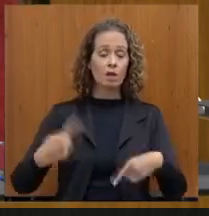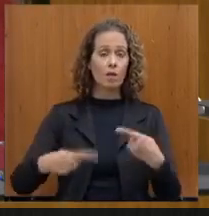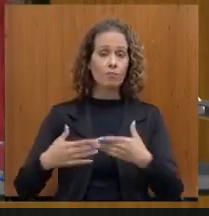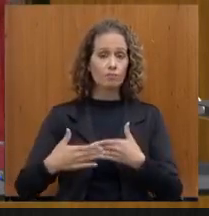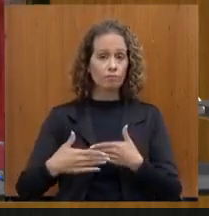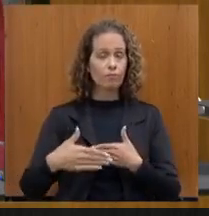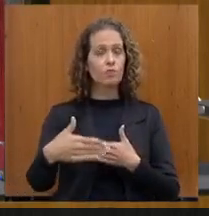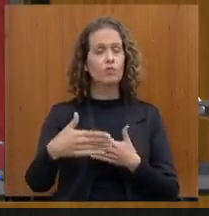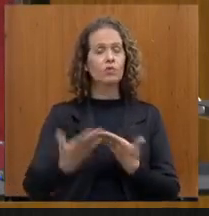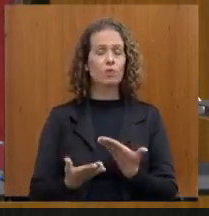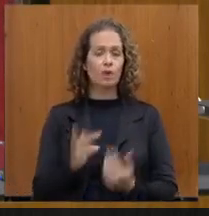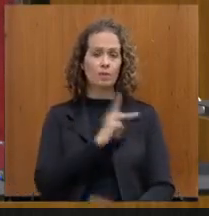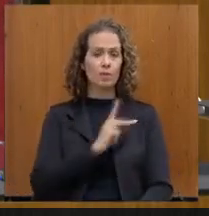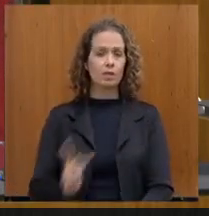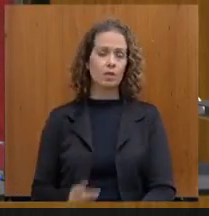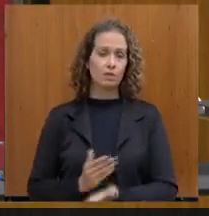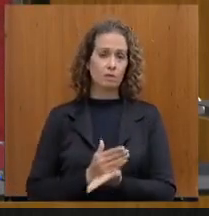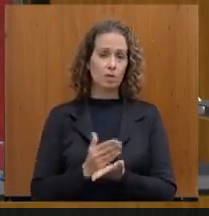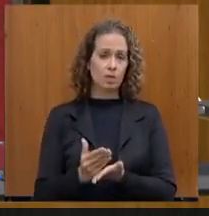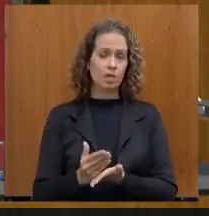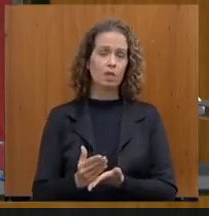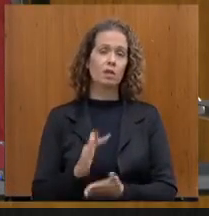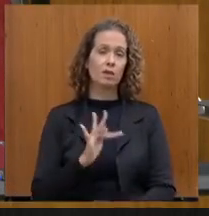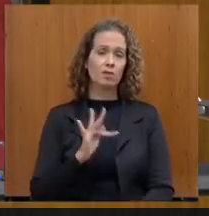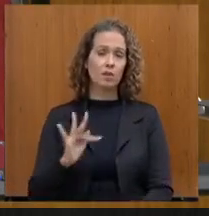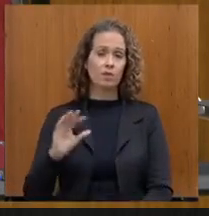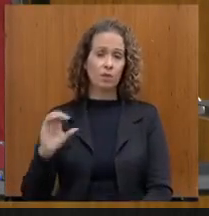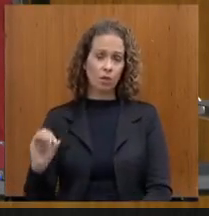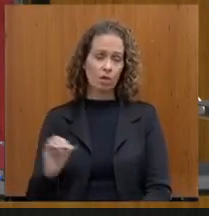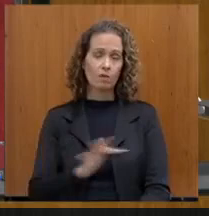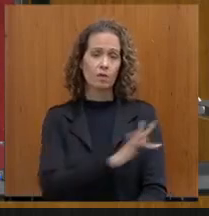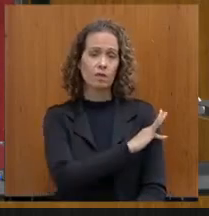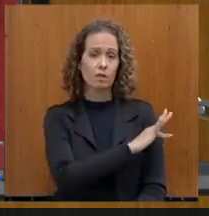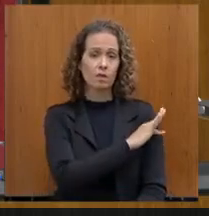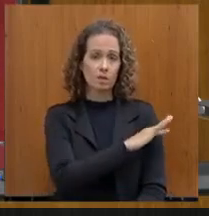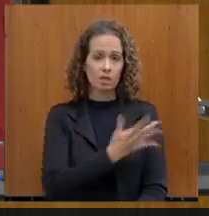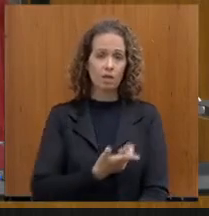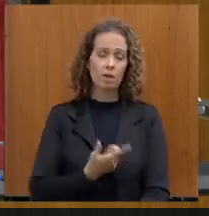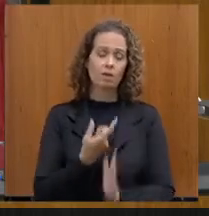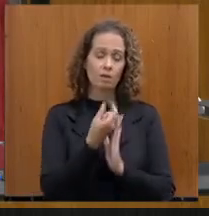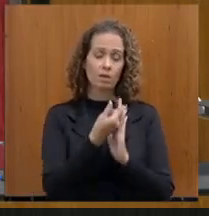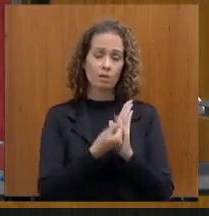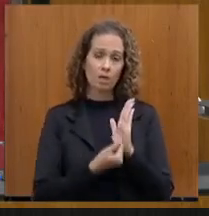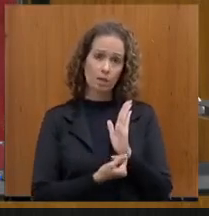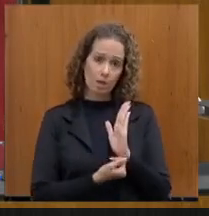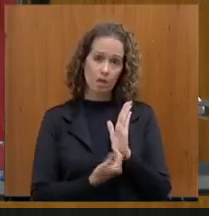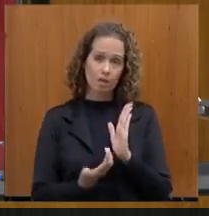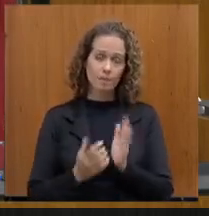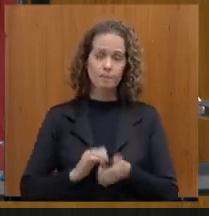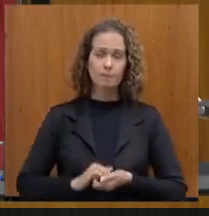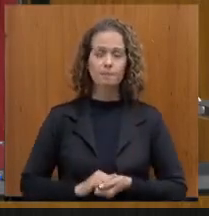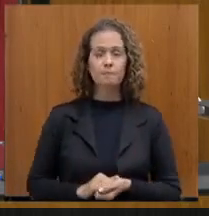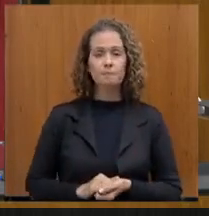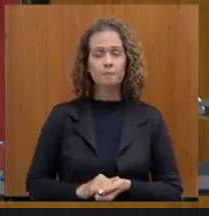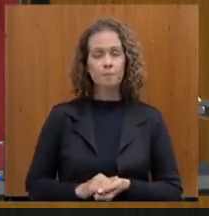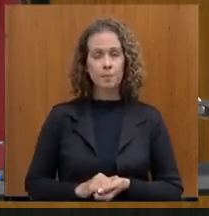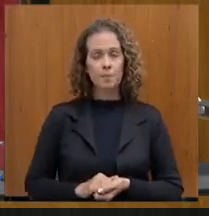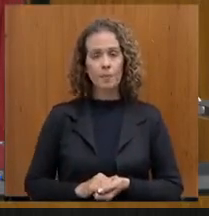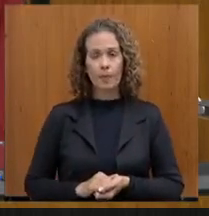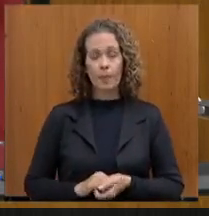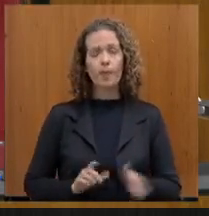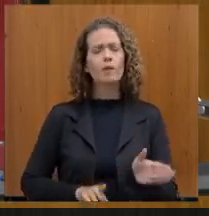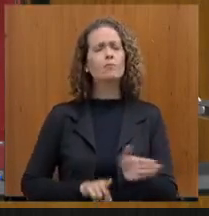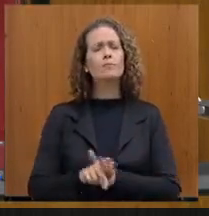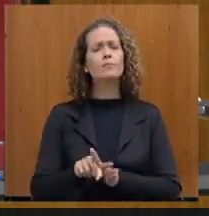nosso presidente da FFO, da Fiscalização Financeira Orçamentária, o deputado Elie Tarquini. Porque a